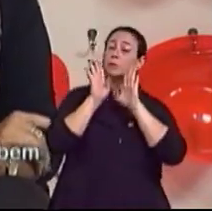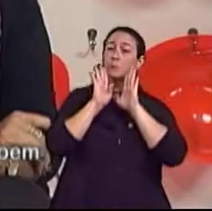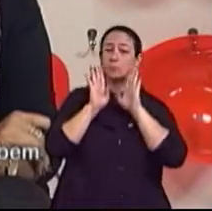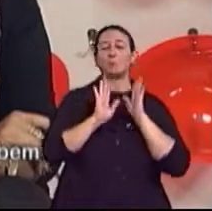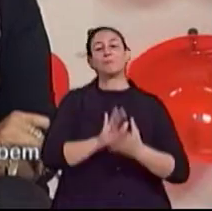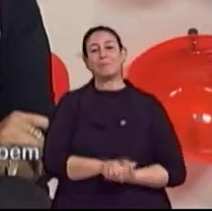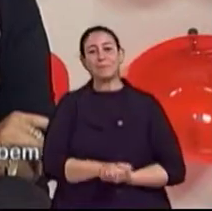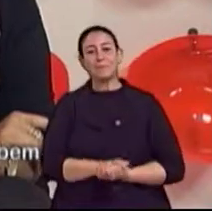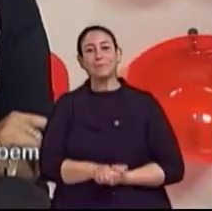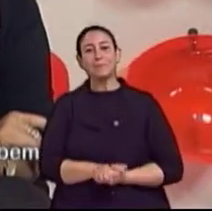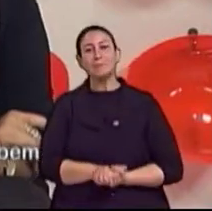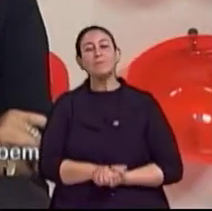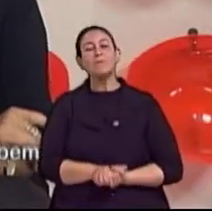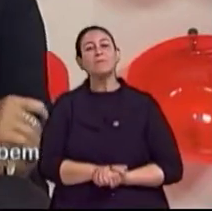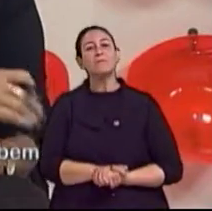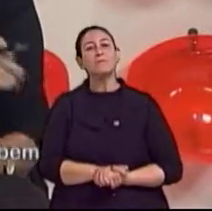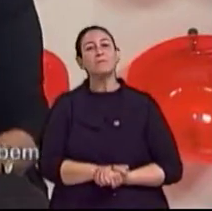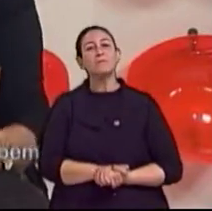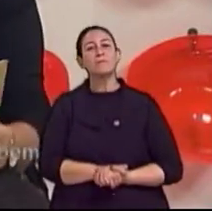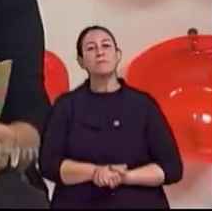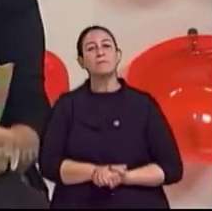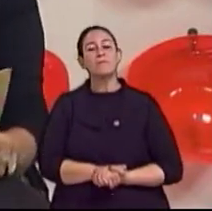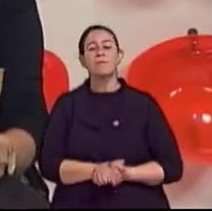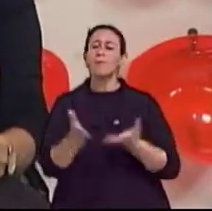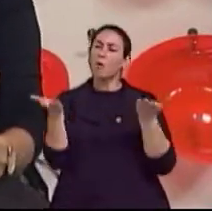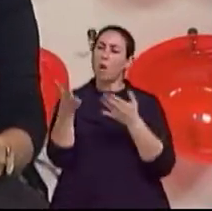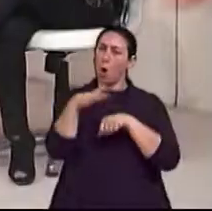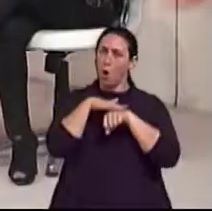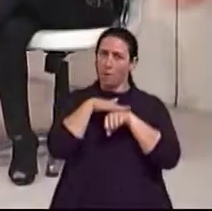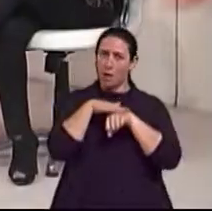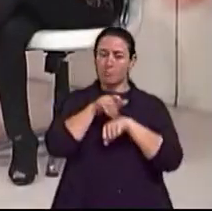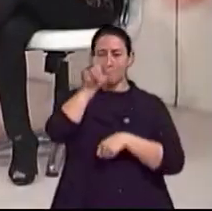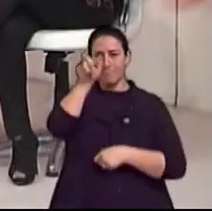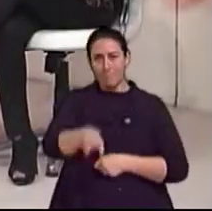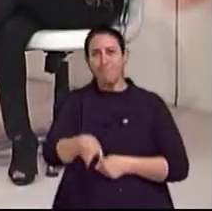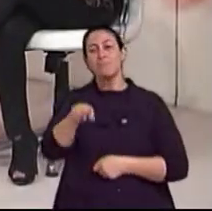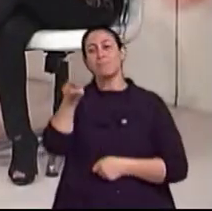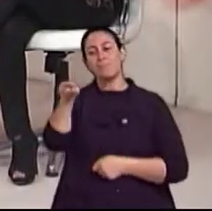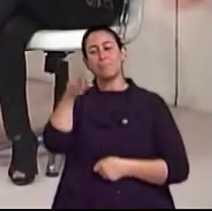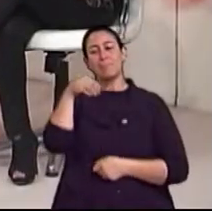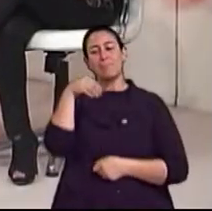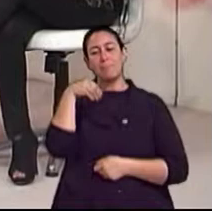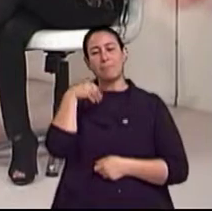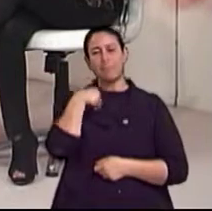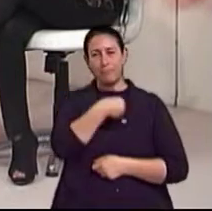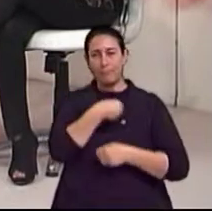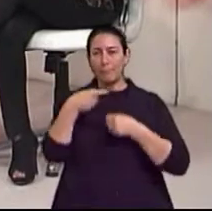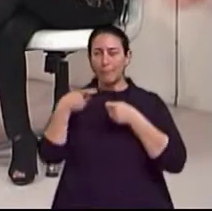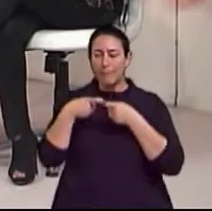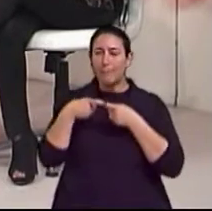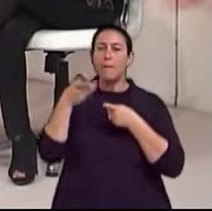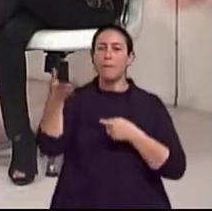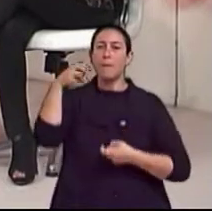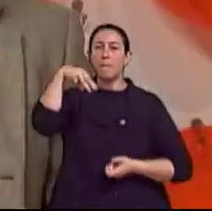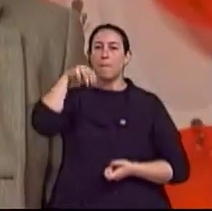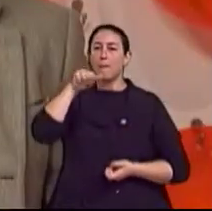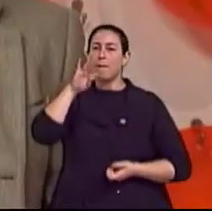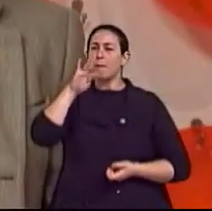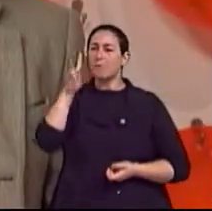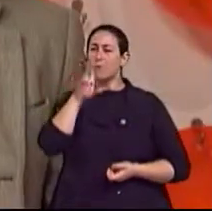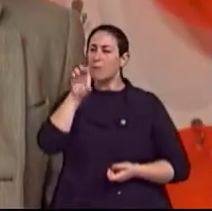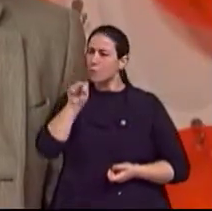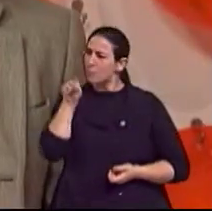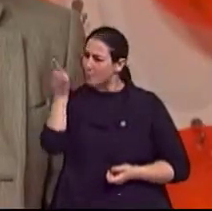Viva Bem. Doutor Matheus, a gente viu essa linda história de amor, esse lindo cuidado, esse